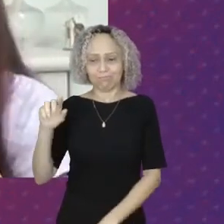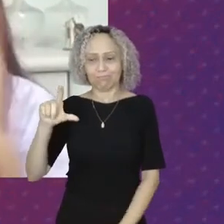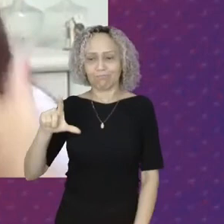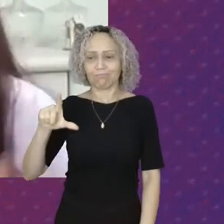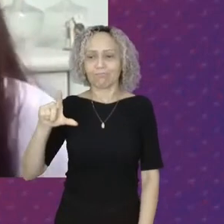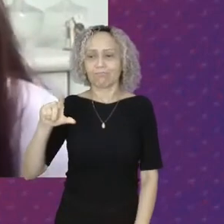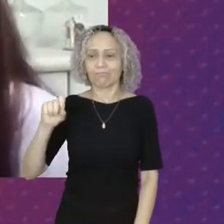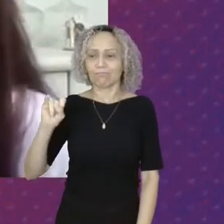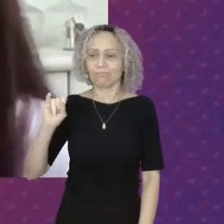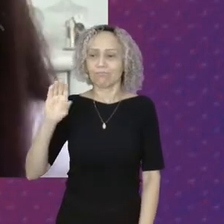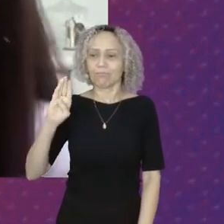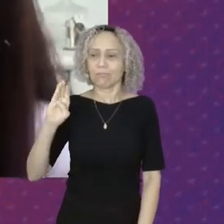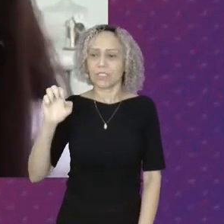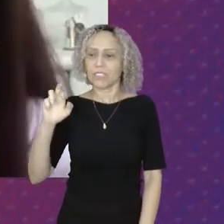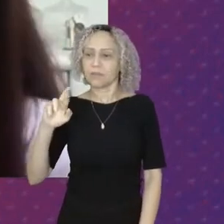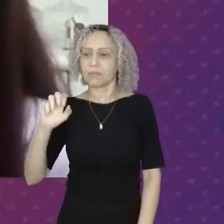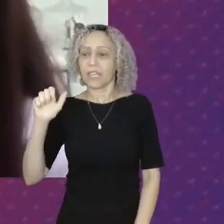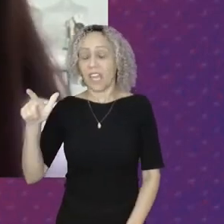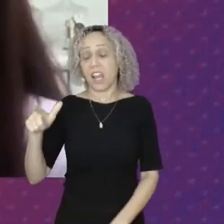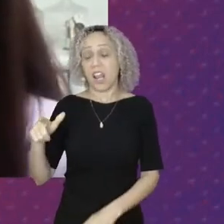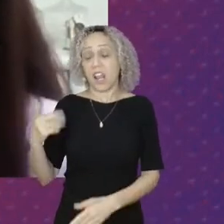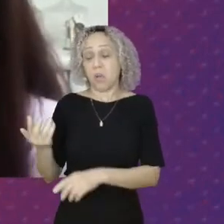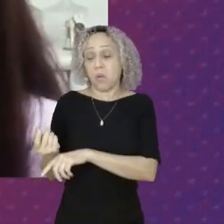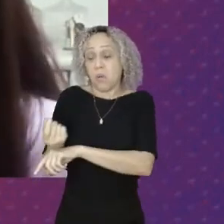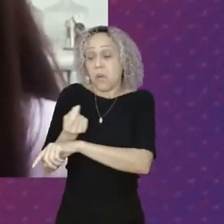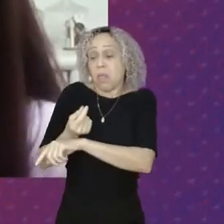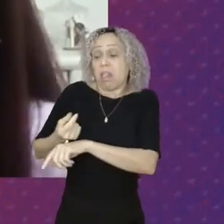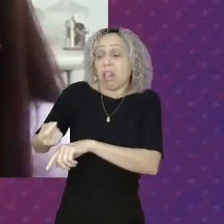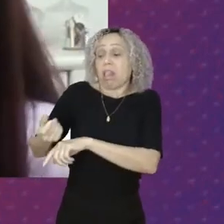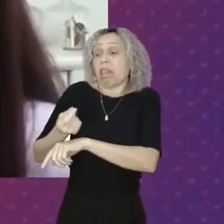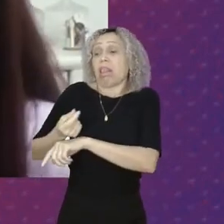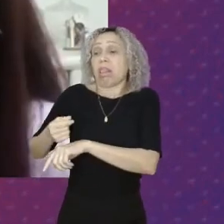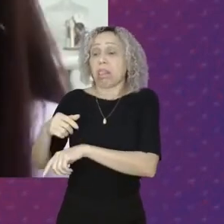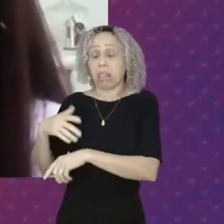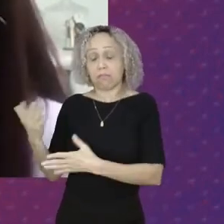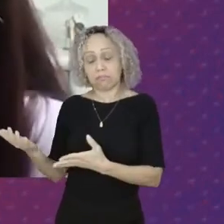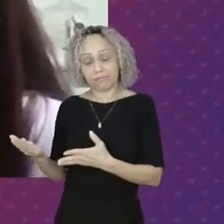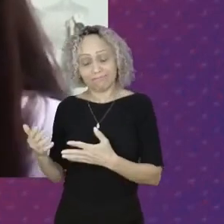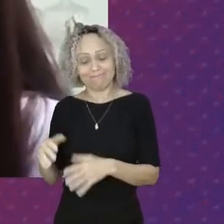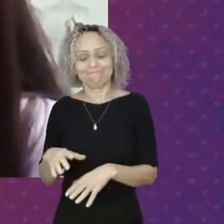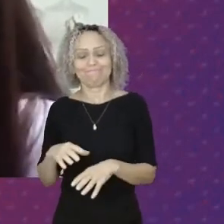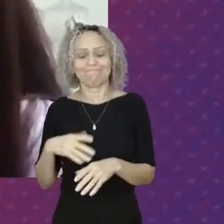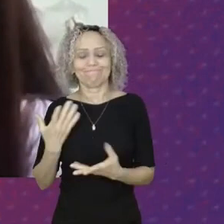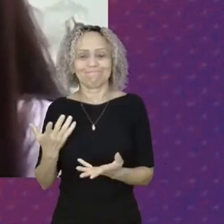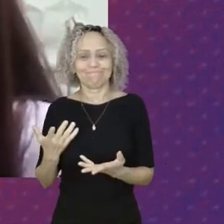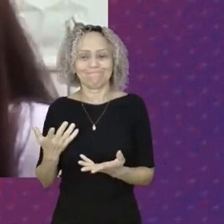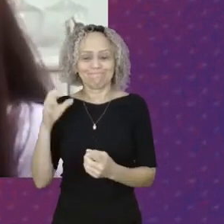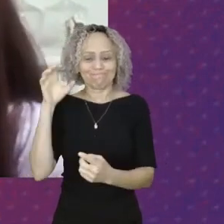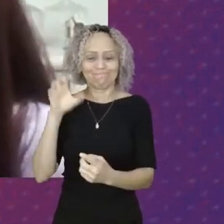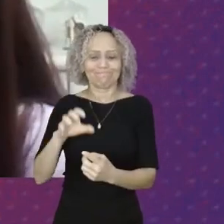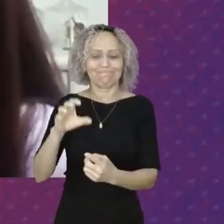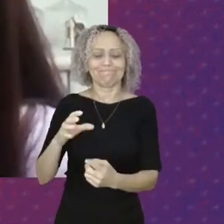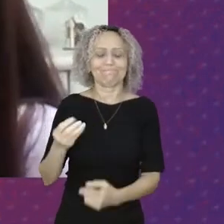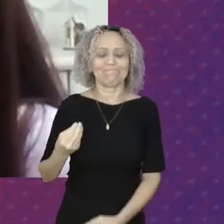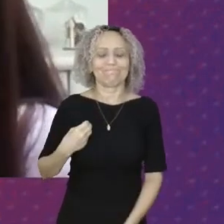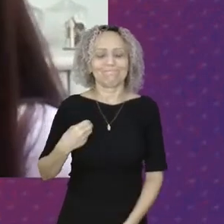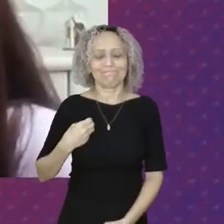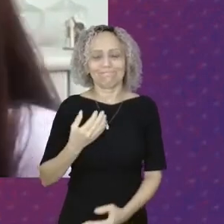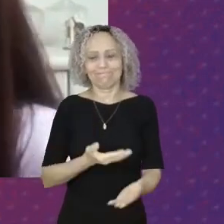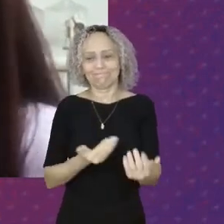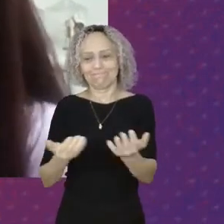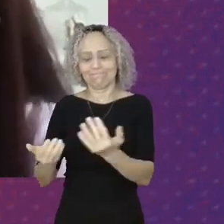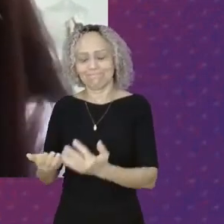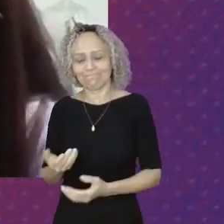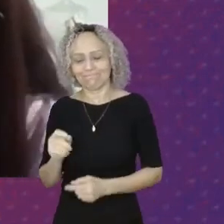importante A gente falar Também do ponto De vista econômico Nós tivemos O fortalecimento Da economia Ultraneoliberal Com cortes Orçamentares O